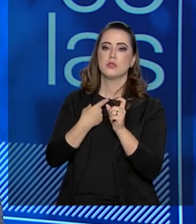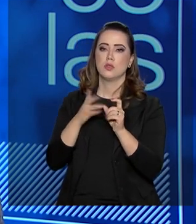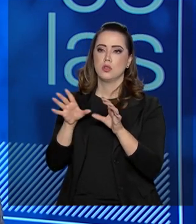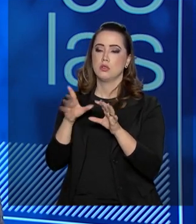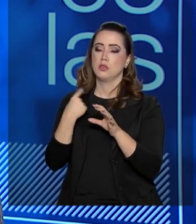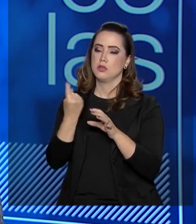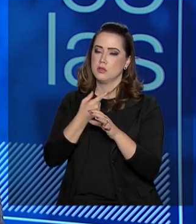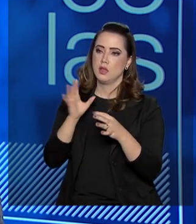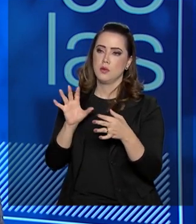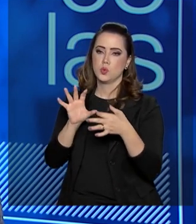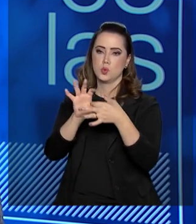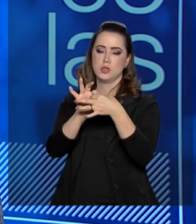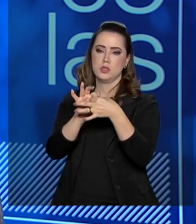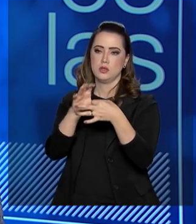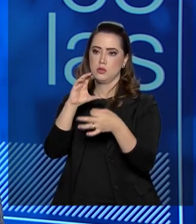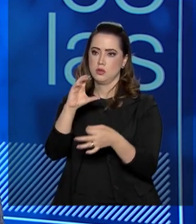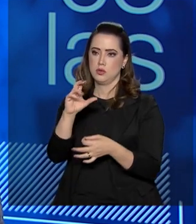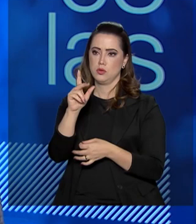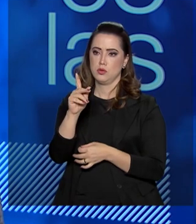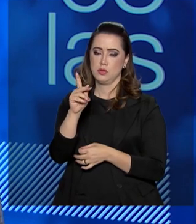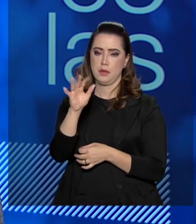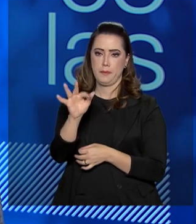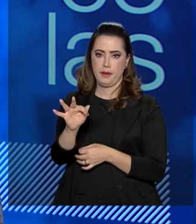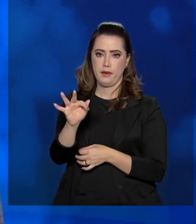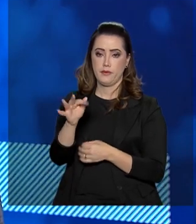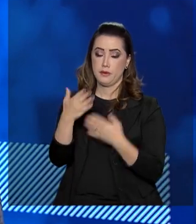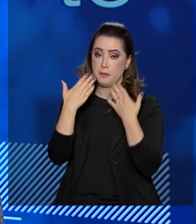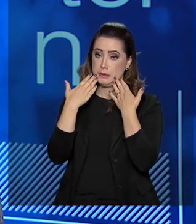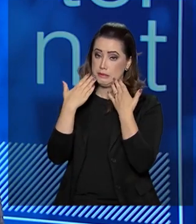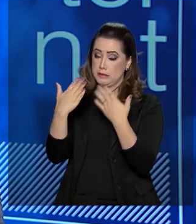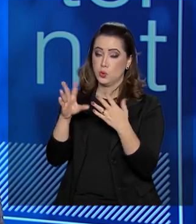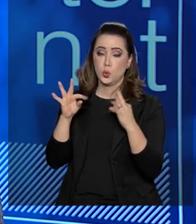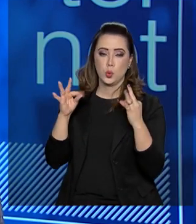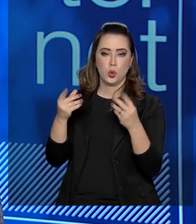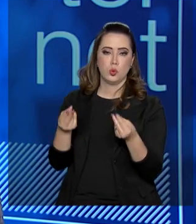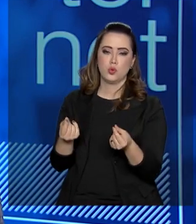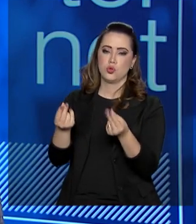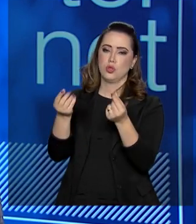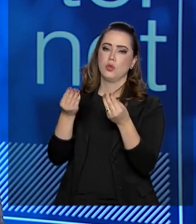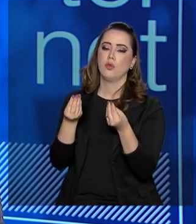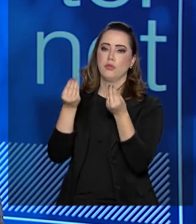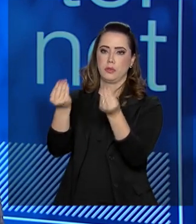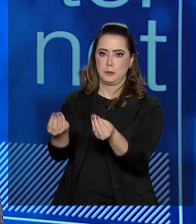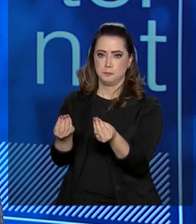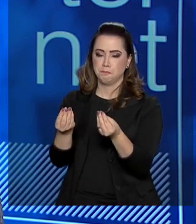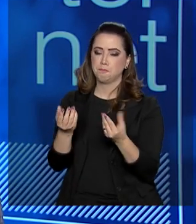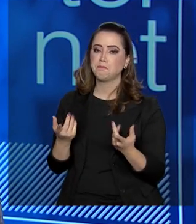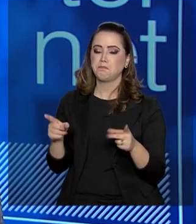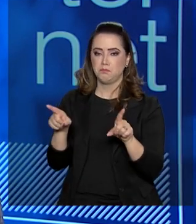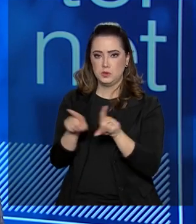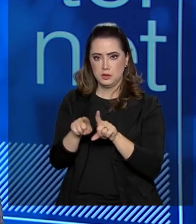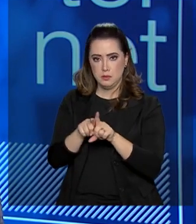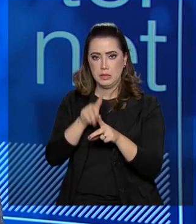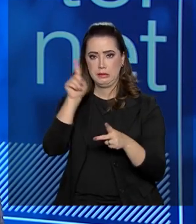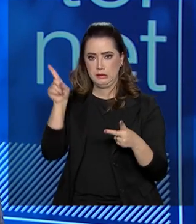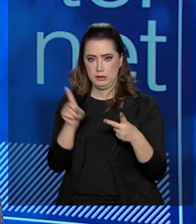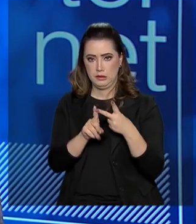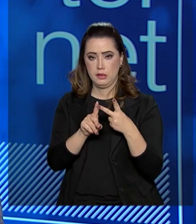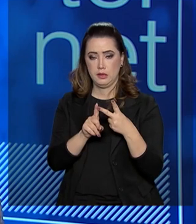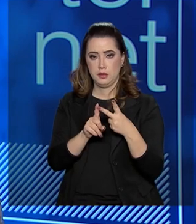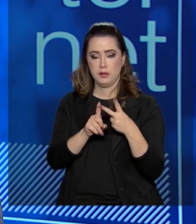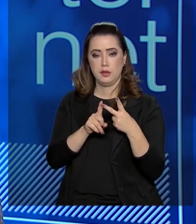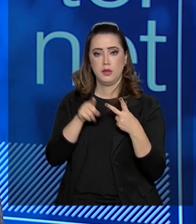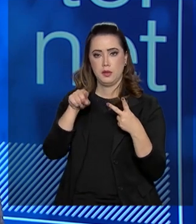individualmente vinculado à prestação de contas sobre todos os recursos que são disponibilizados. Também temos a acessibilidade